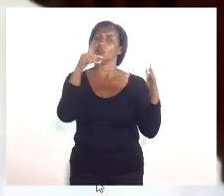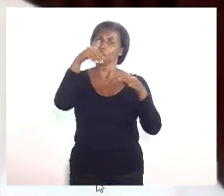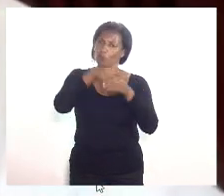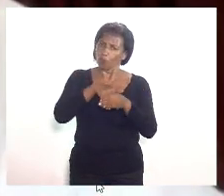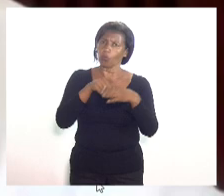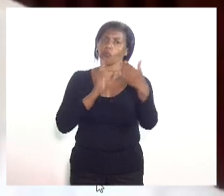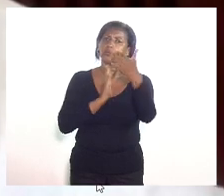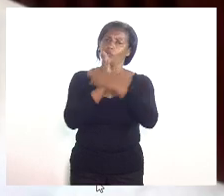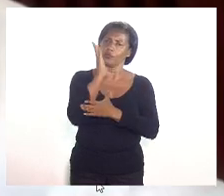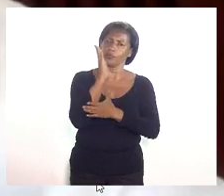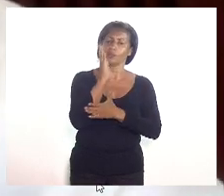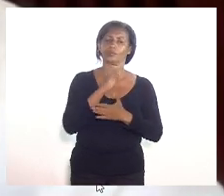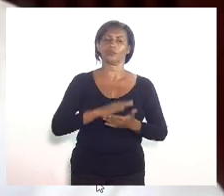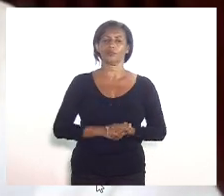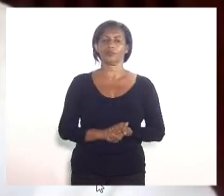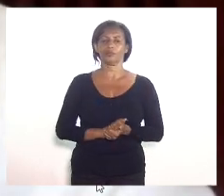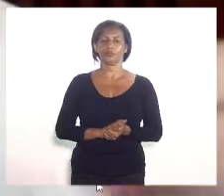a 4.